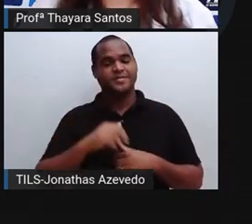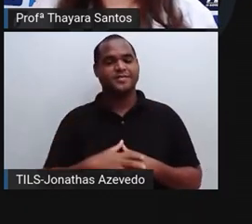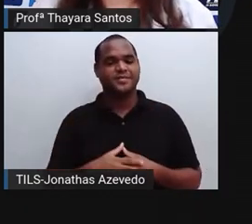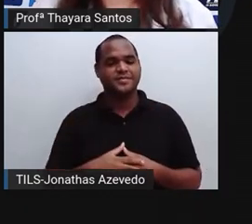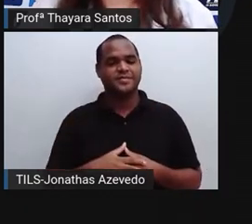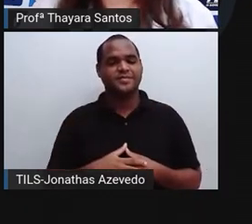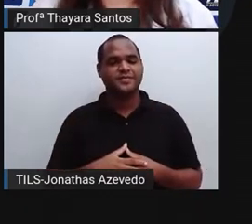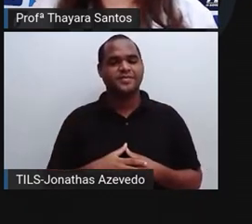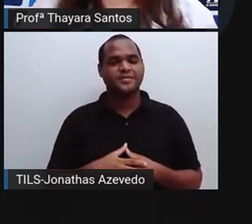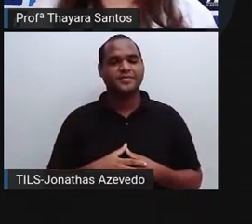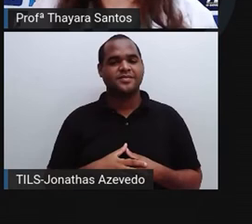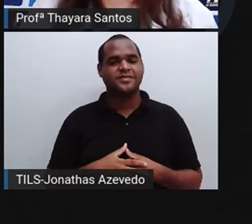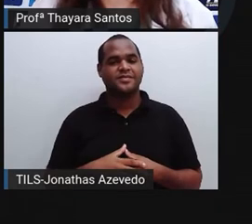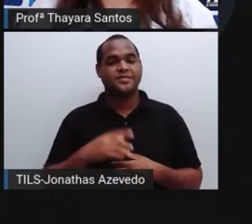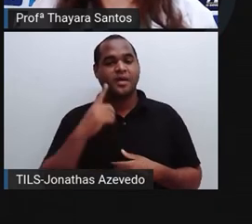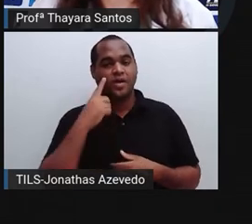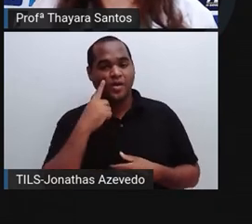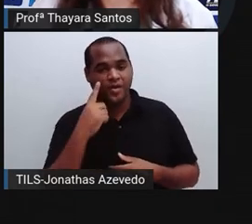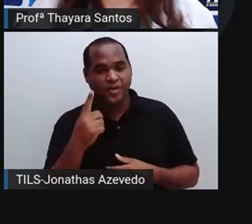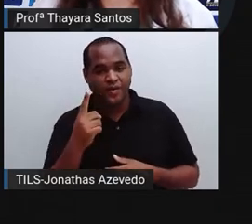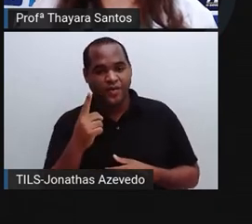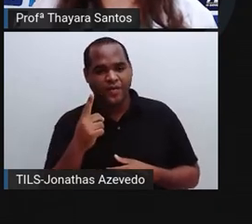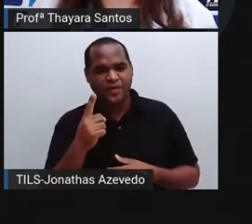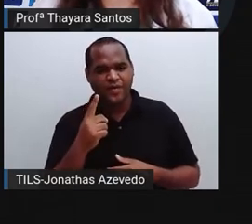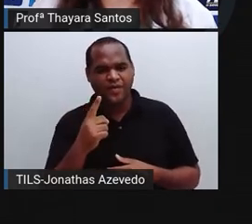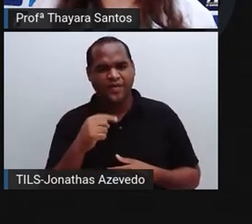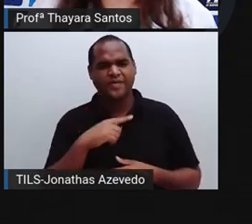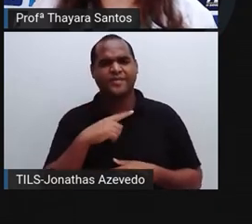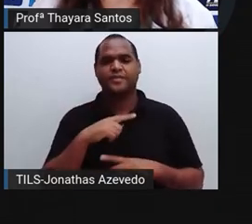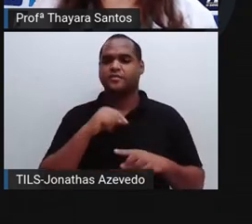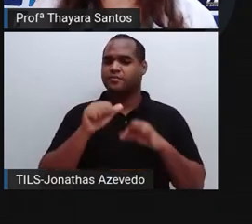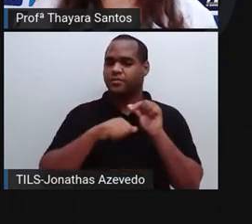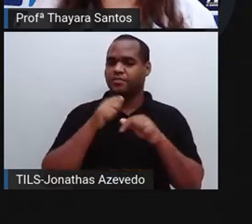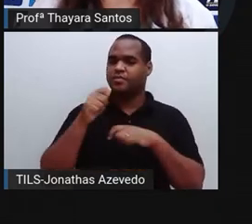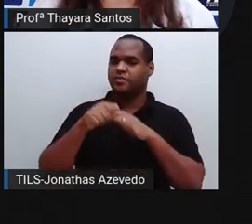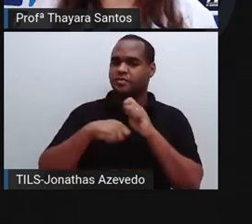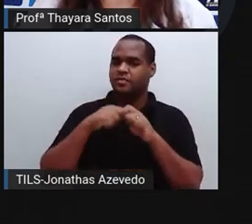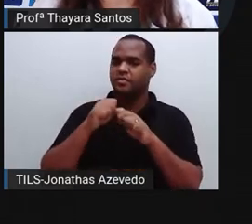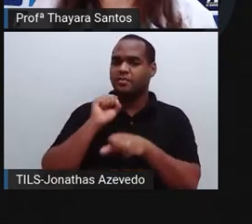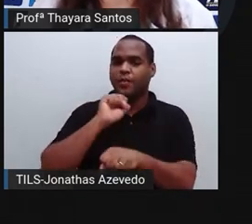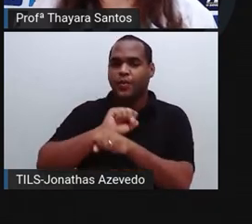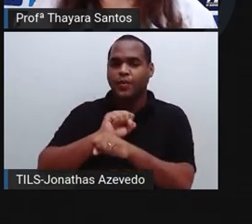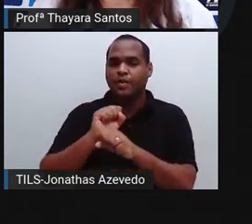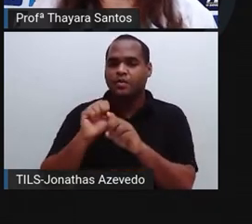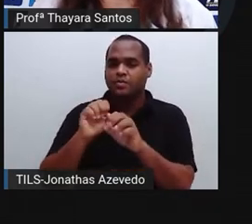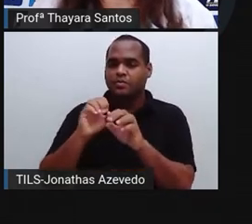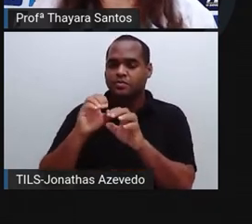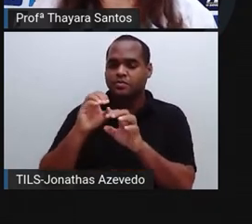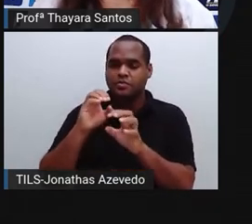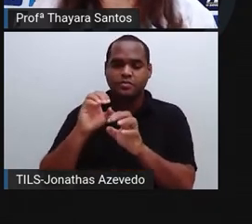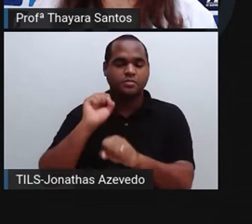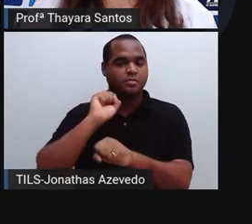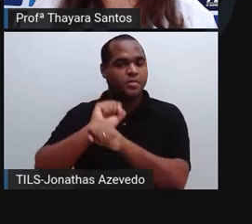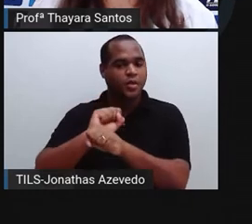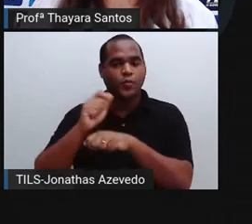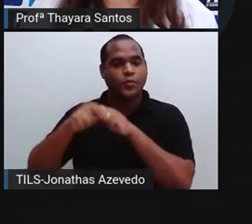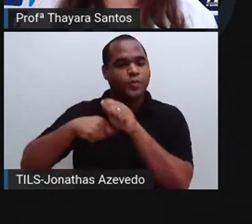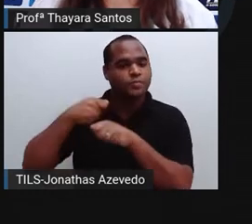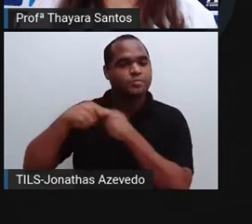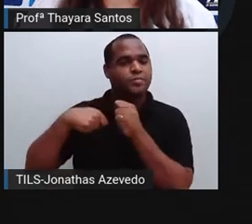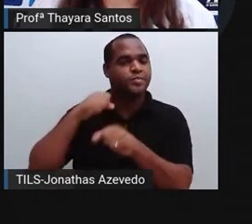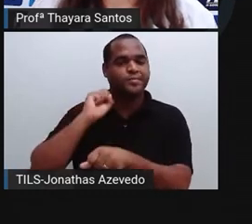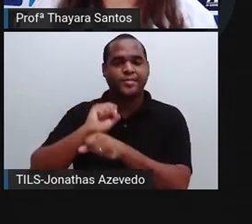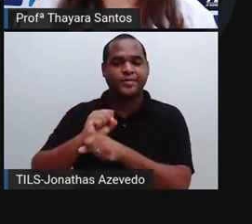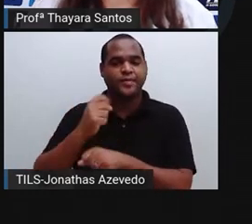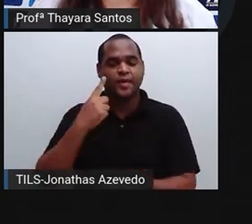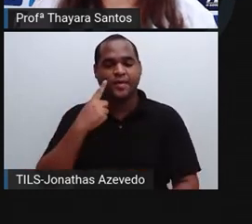Ó, conforme a gente vai botando mais gelo, os átomos, eles vão parando de se mexer de vez, né? Vocês estão vendo aí? Vamos